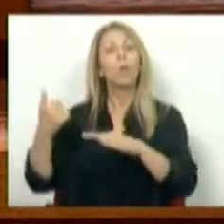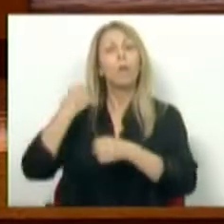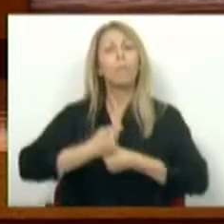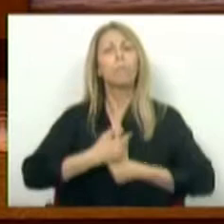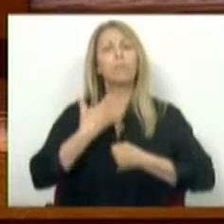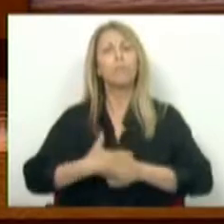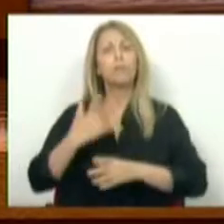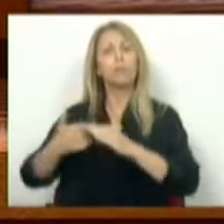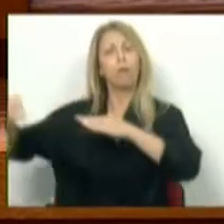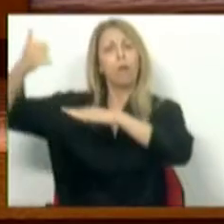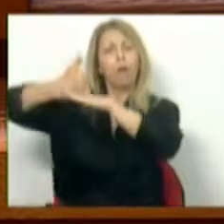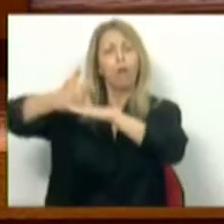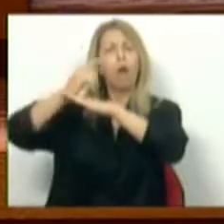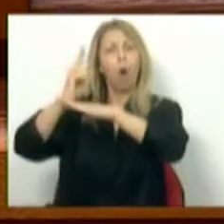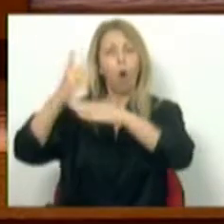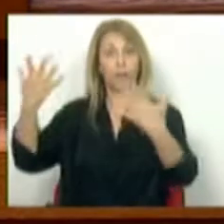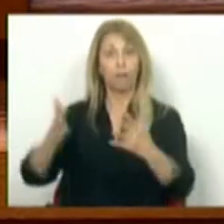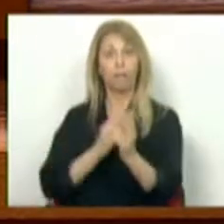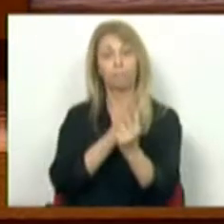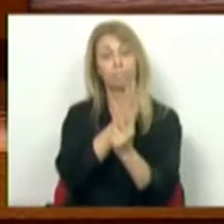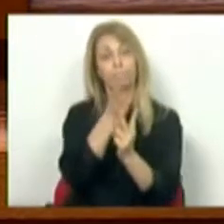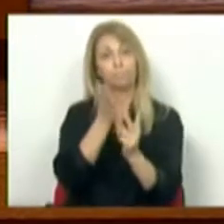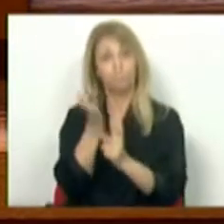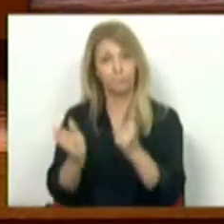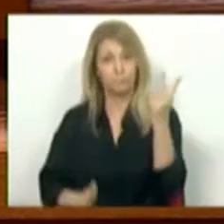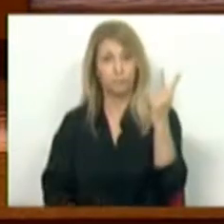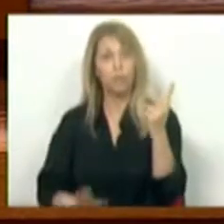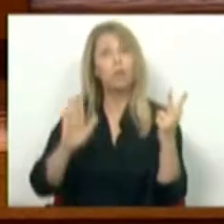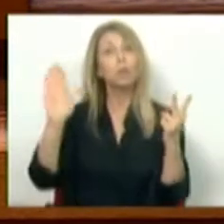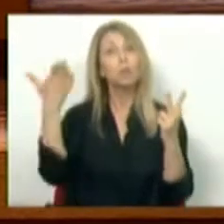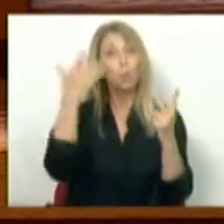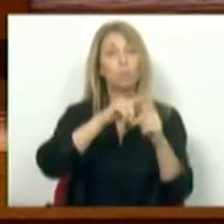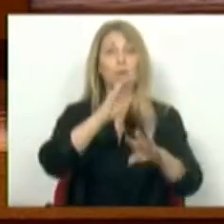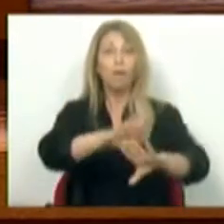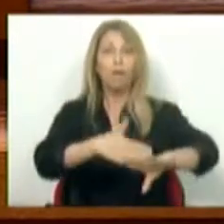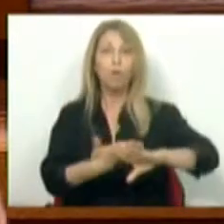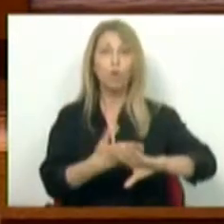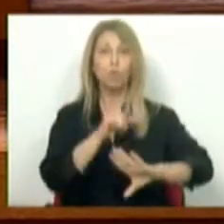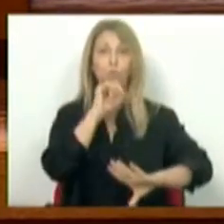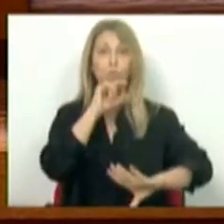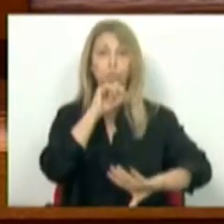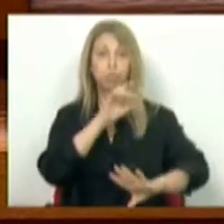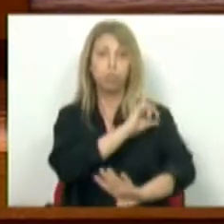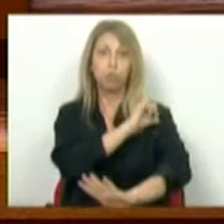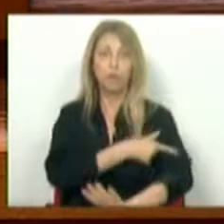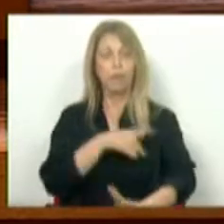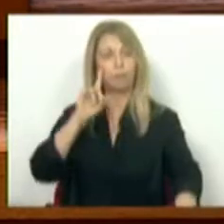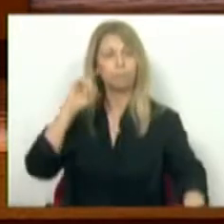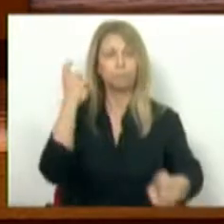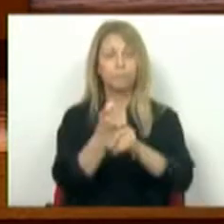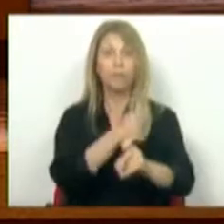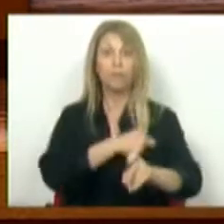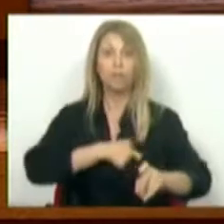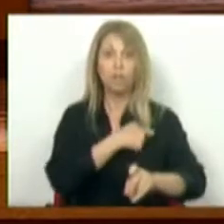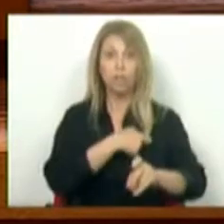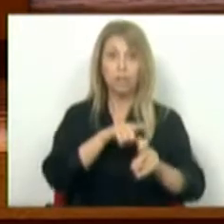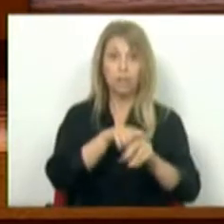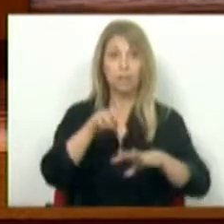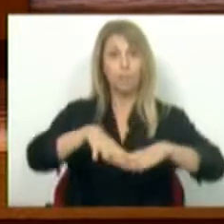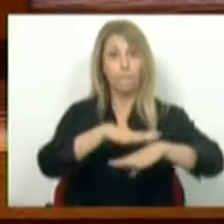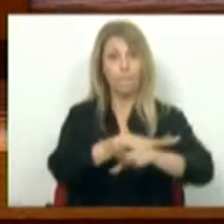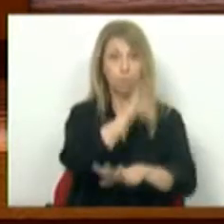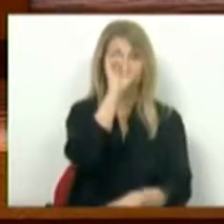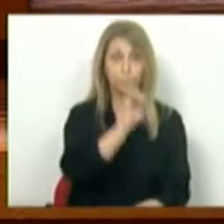em dois eixos. O primeiro tem que ver com o reforço dos poderes de fiscalização sobre a atuação dos seus membros, com